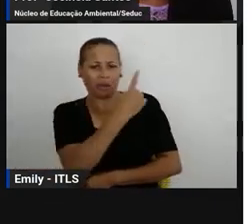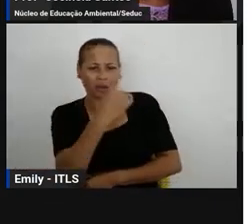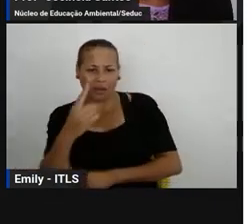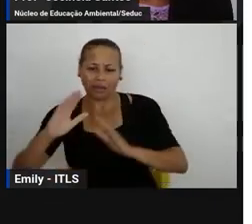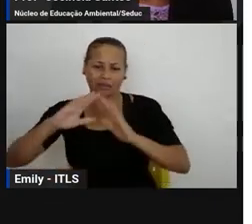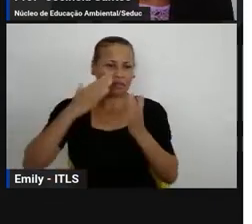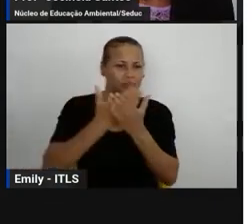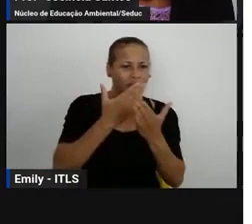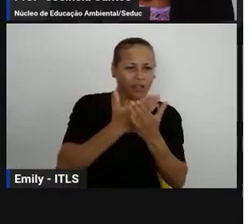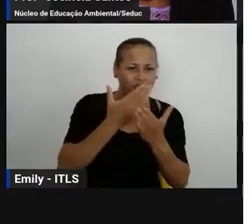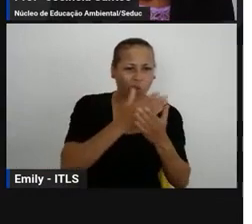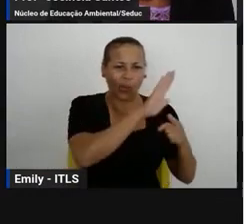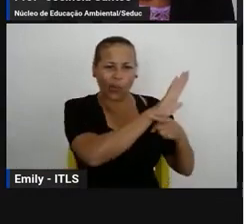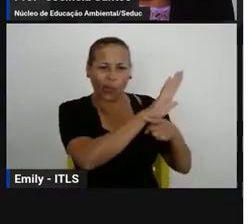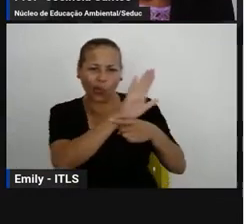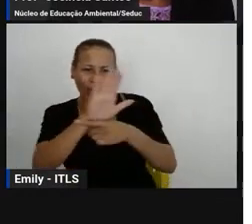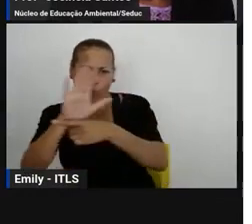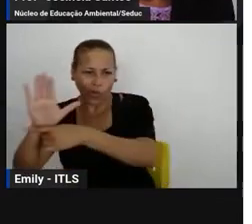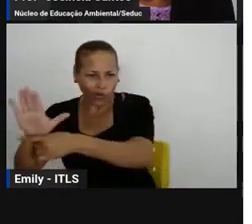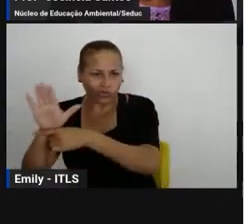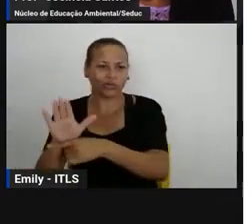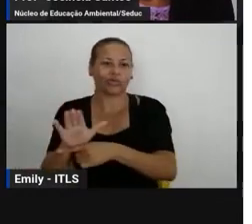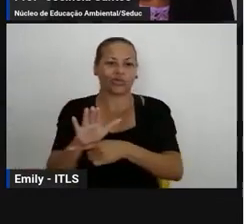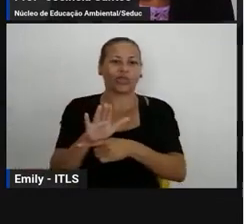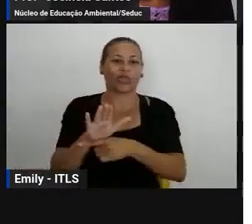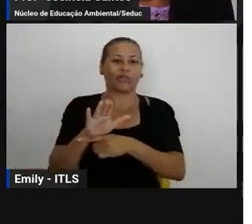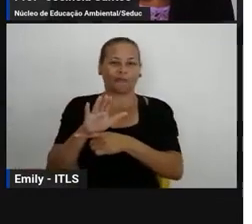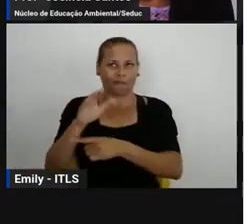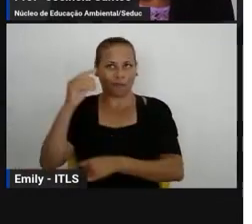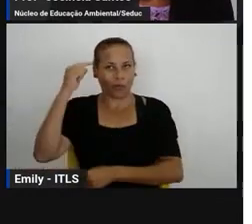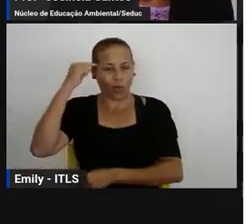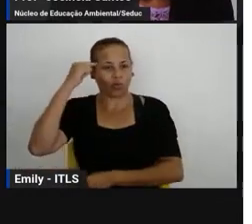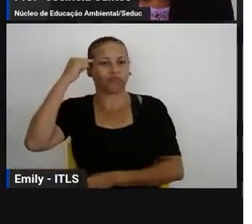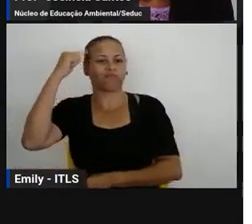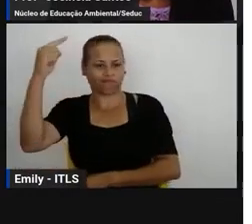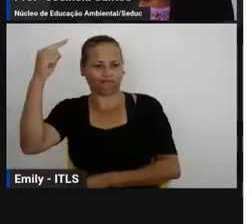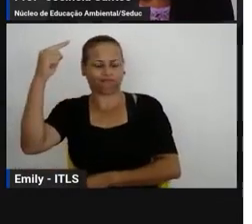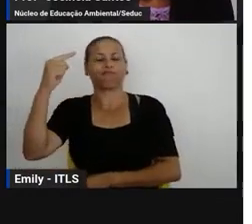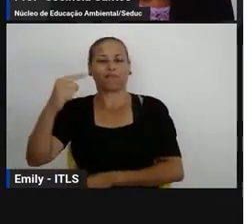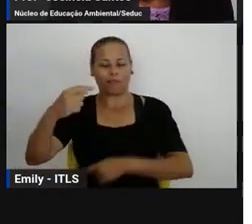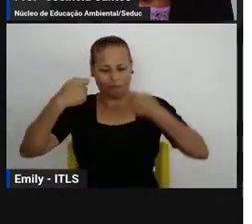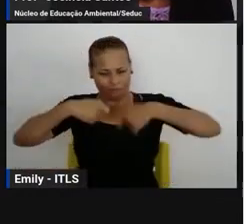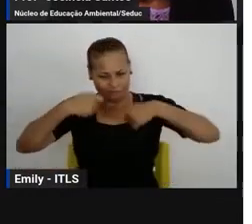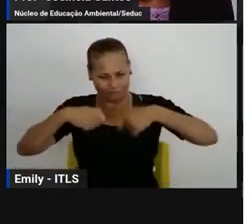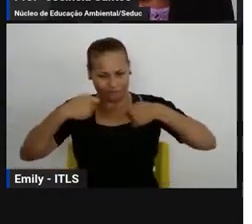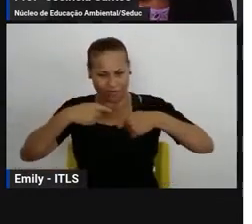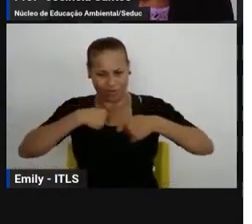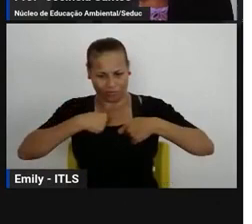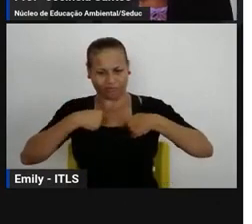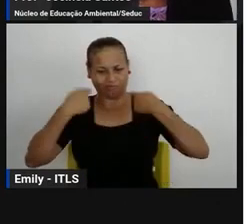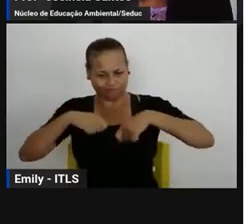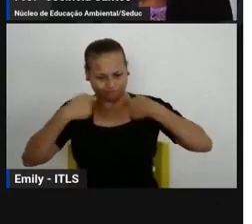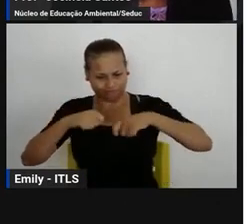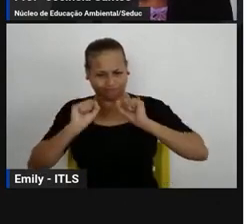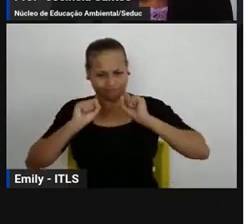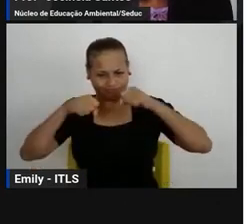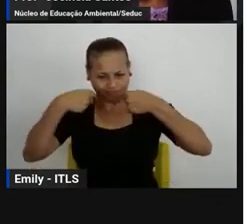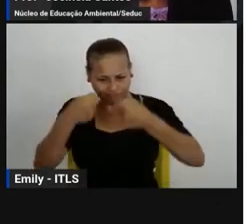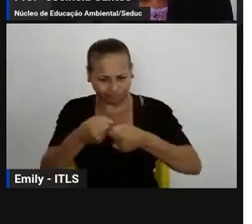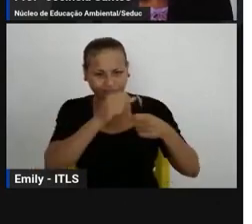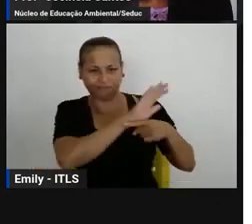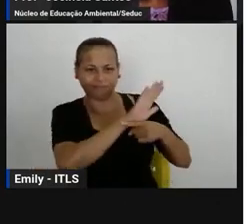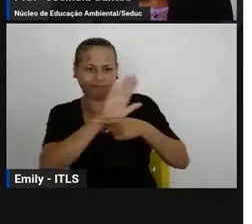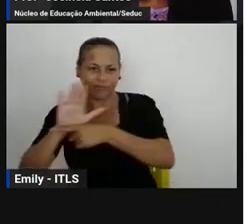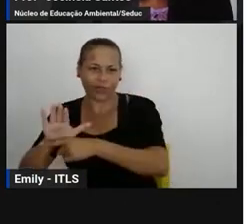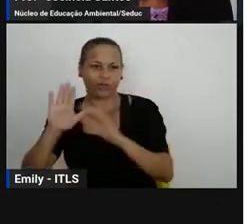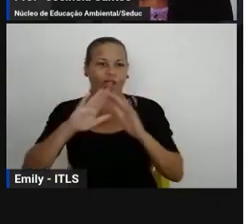a sustentarem boa cada escola um ecoponto que é a caixa coletora